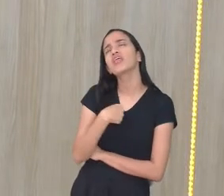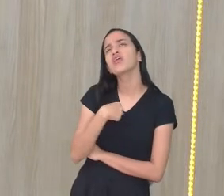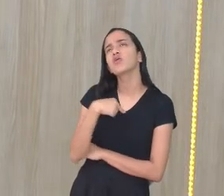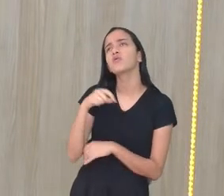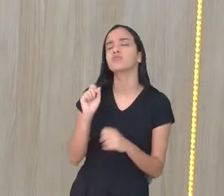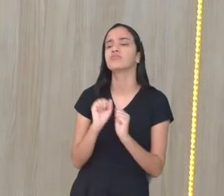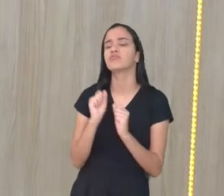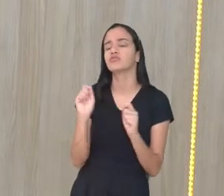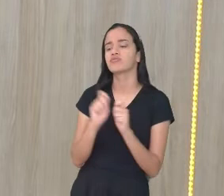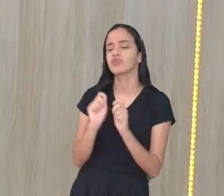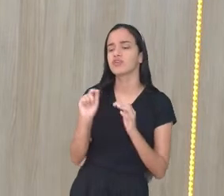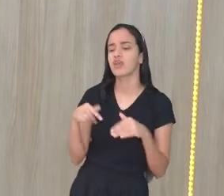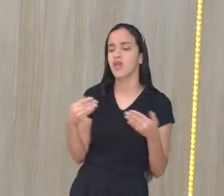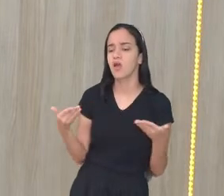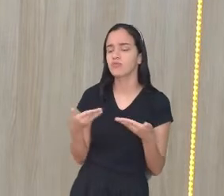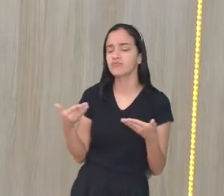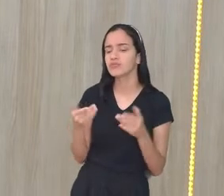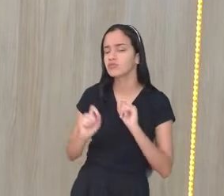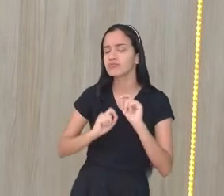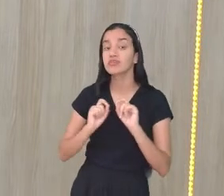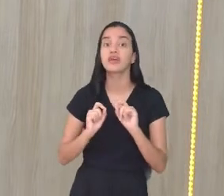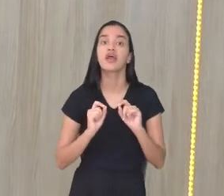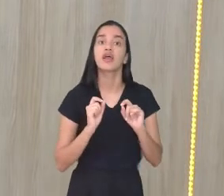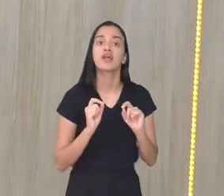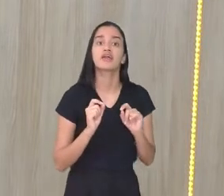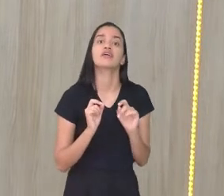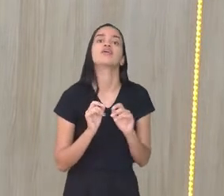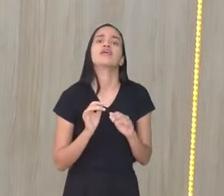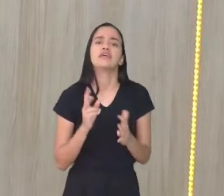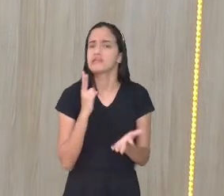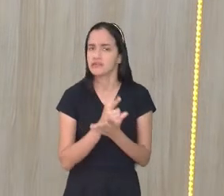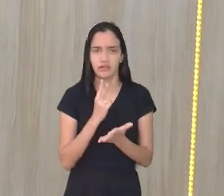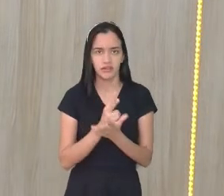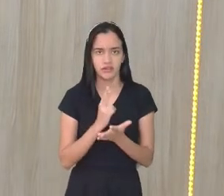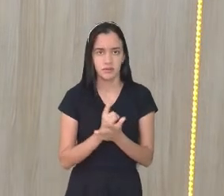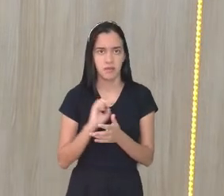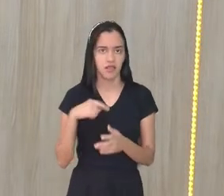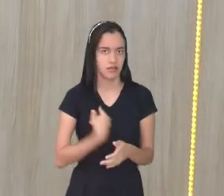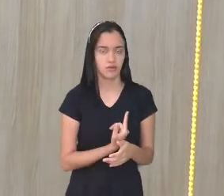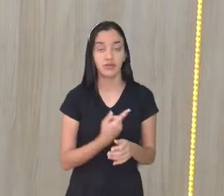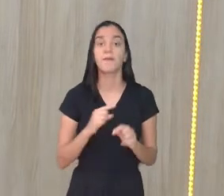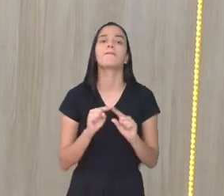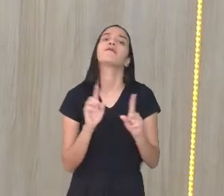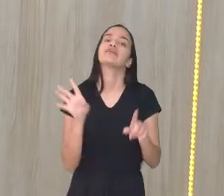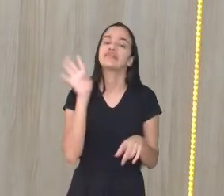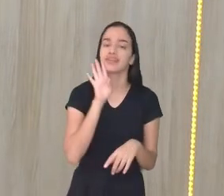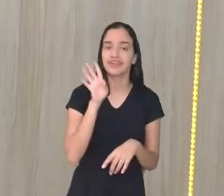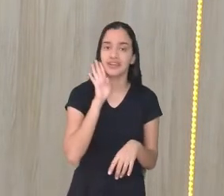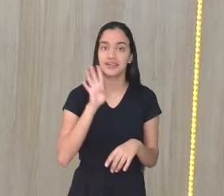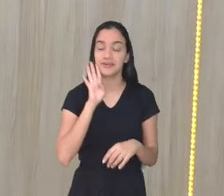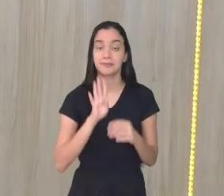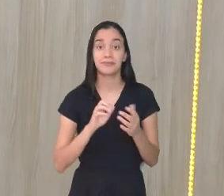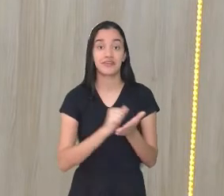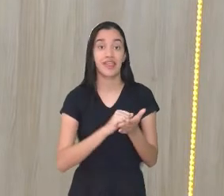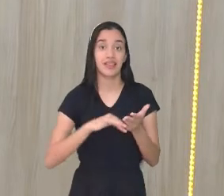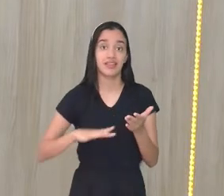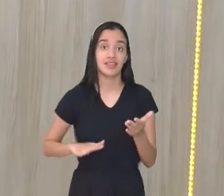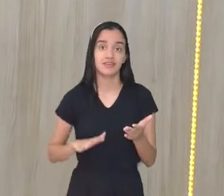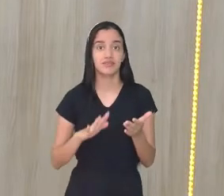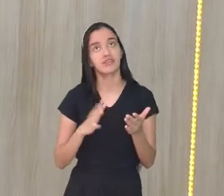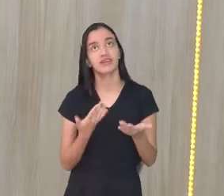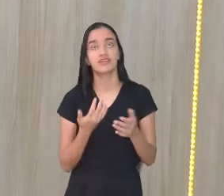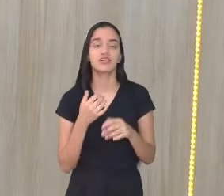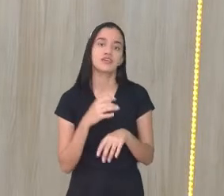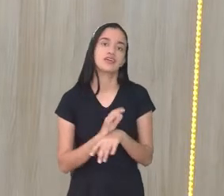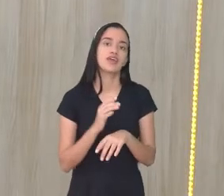agora? Se eu errar agora, eu devo consertar agora. Nem sempre fazemos isso, mas é legal. Na atividade, seja